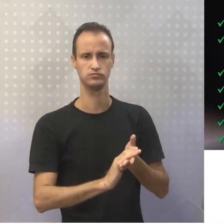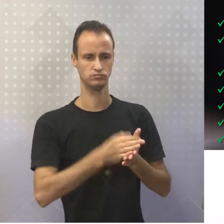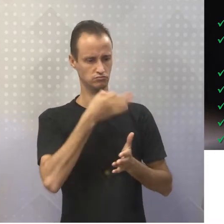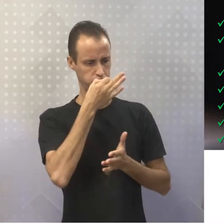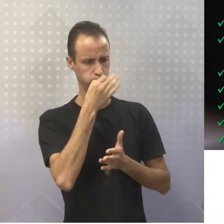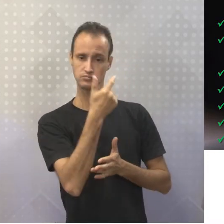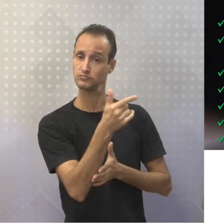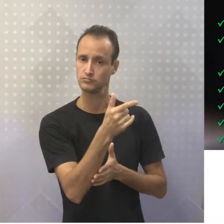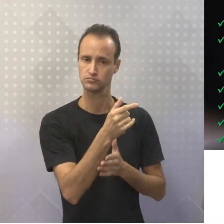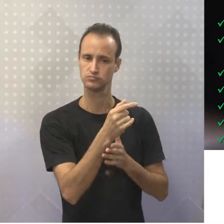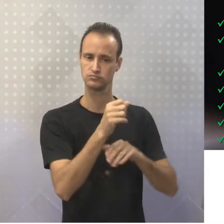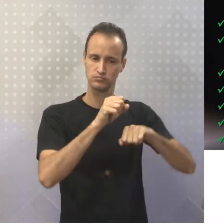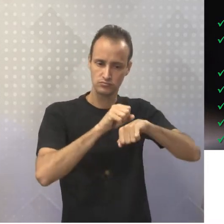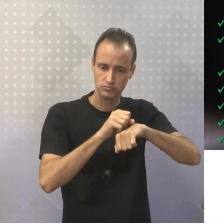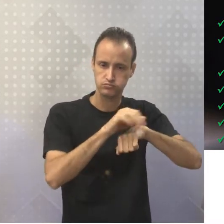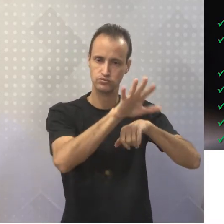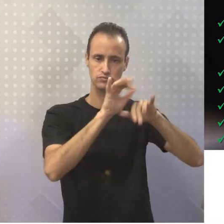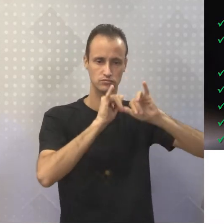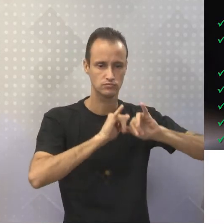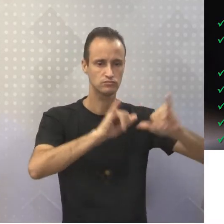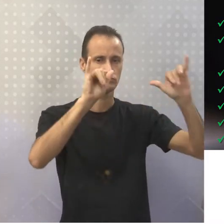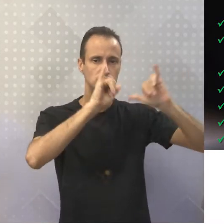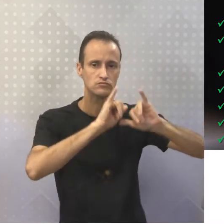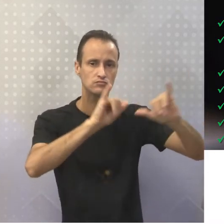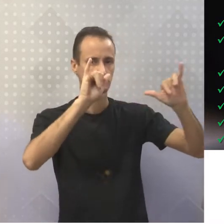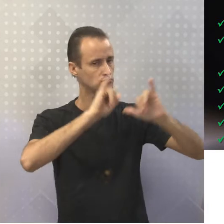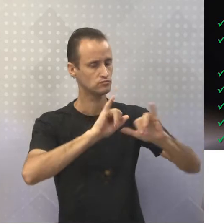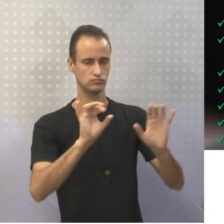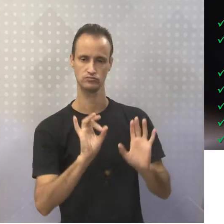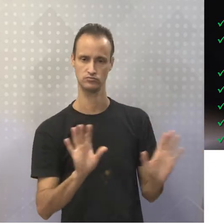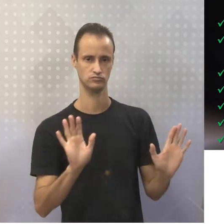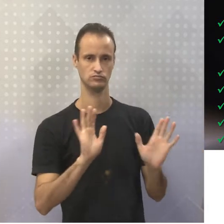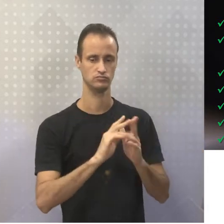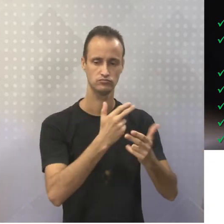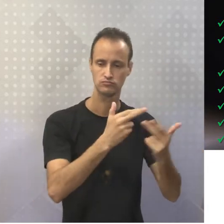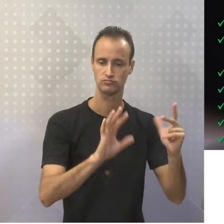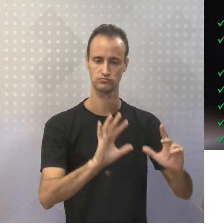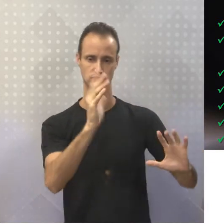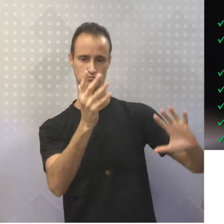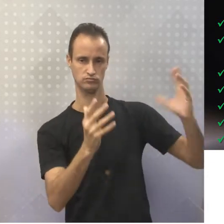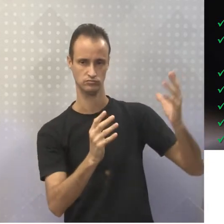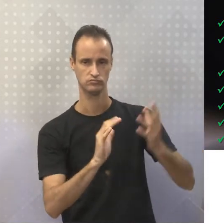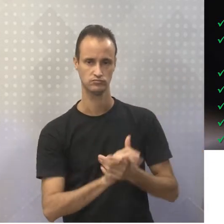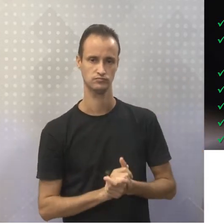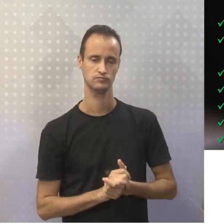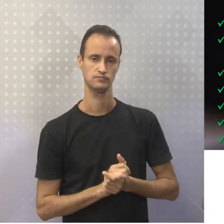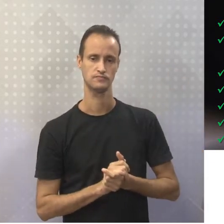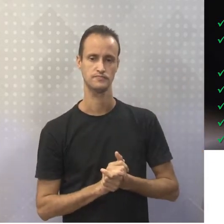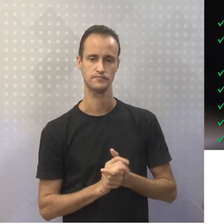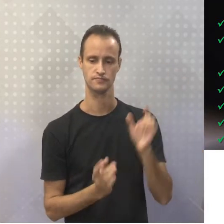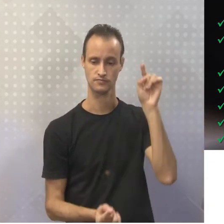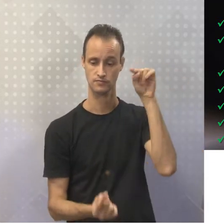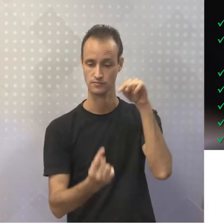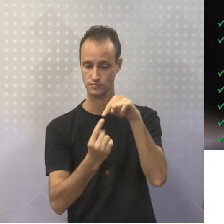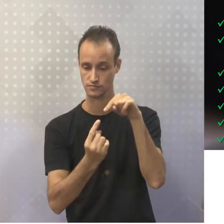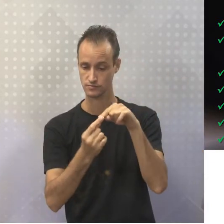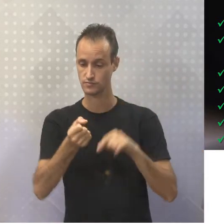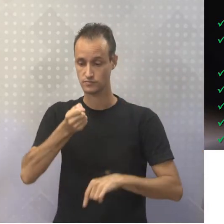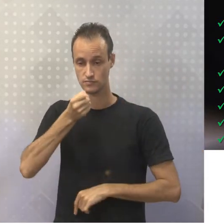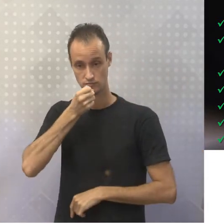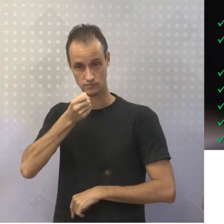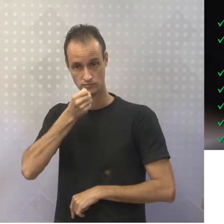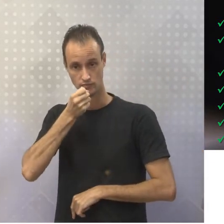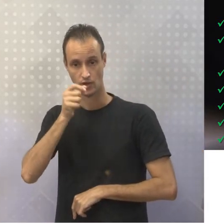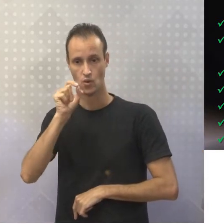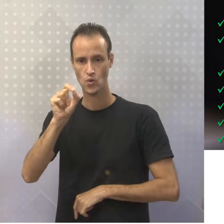o intuito de somente informar o leitor de um fato ocorrido, tá? Então, ou seja, a função do repórter